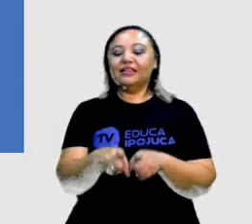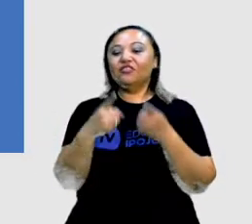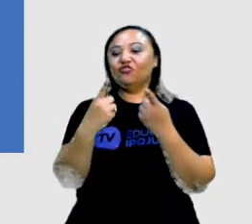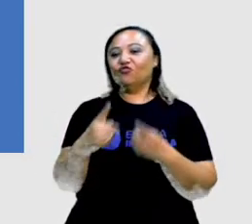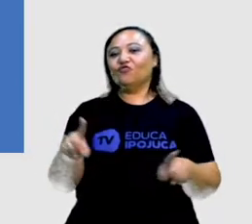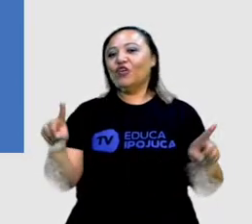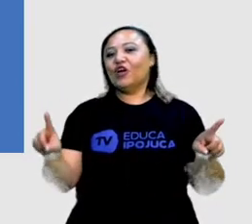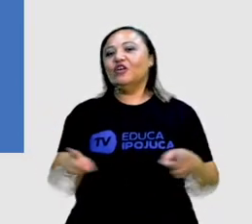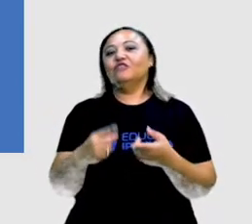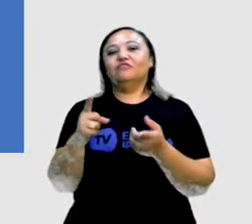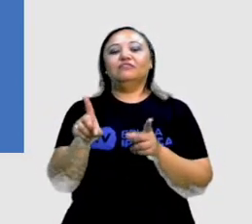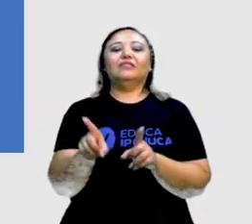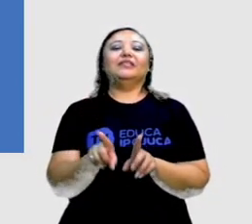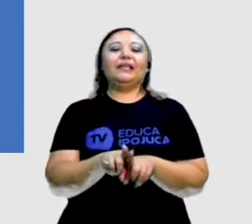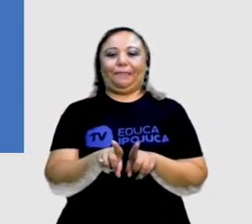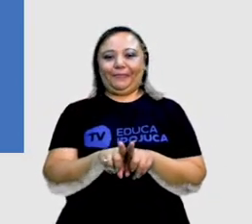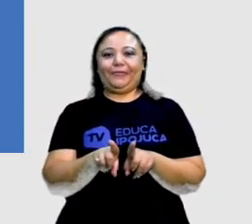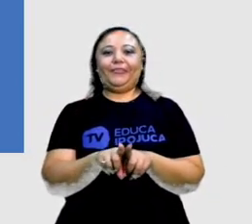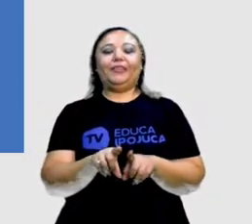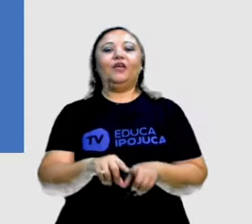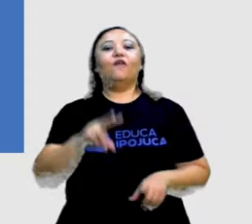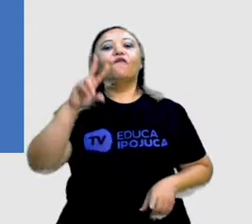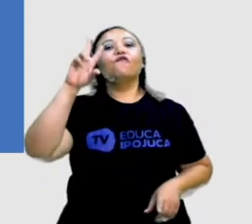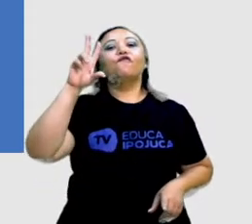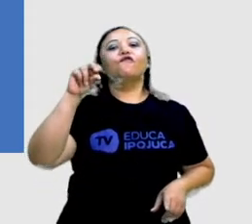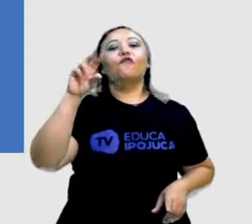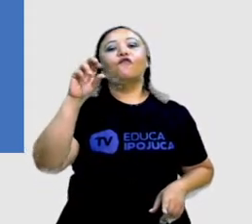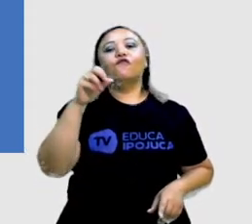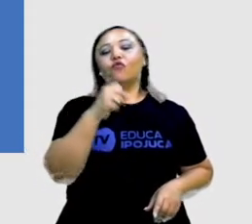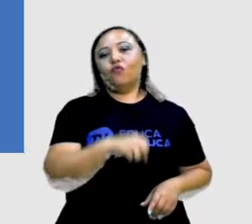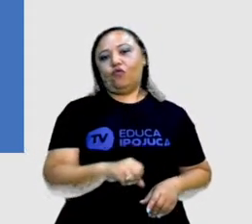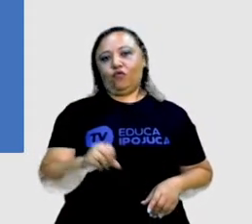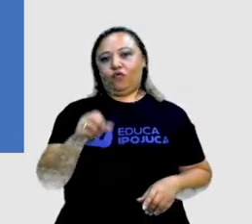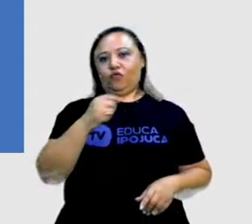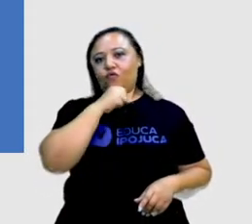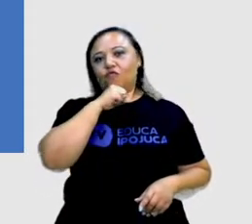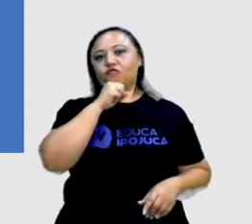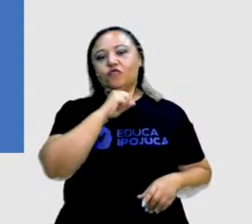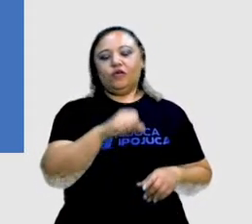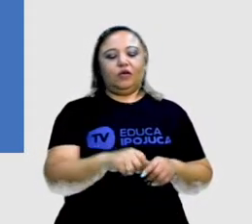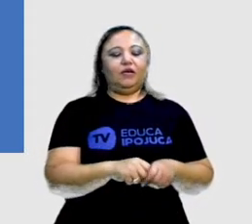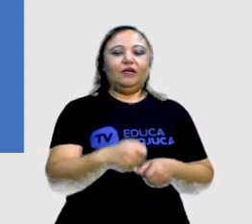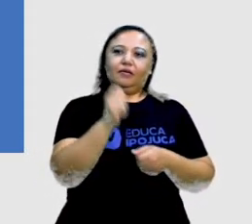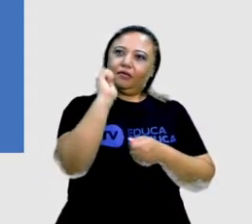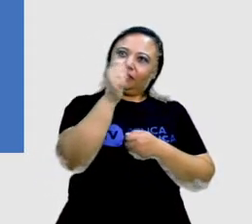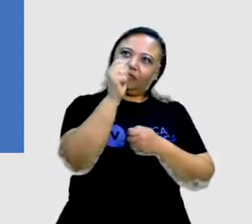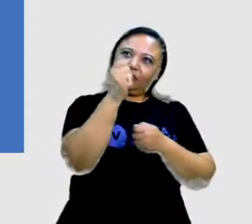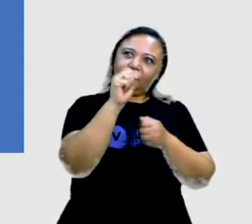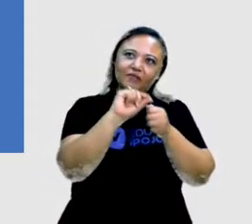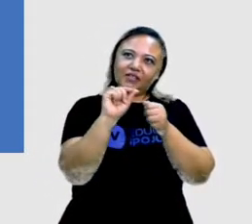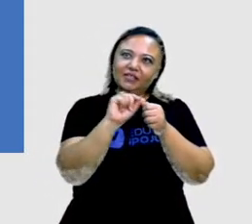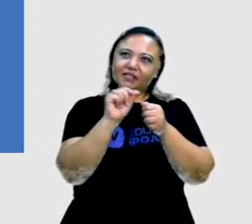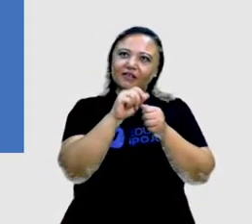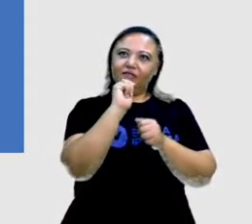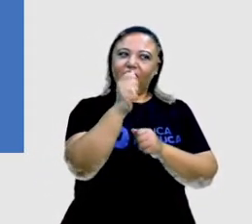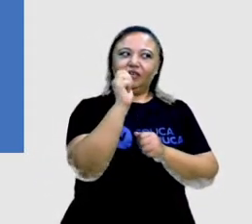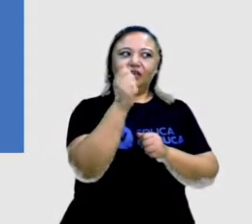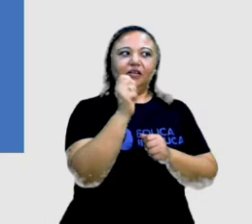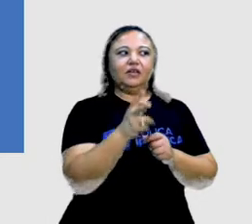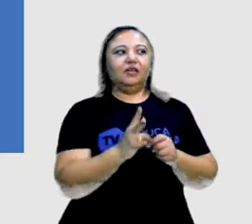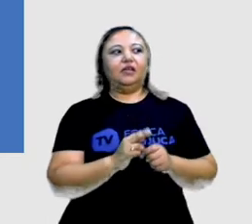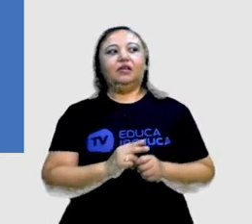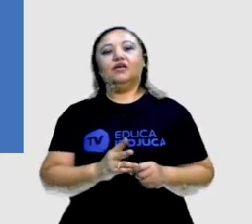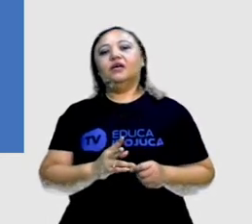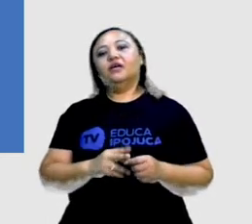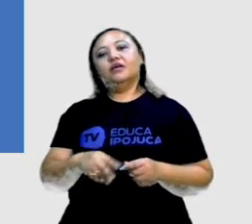surpresa do dia, o vovô faria pipas para as crianças. Depois do churrasco, o vovô sentou rodeado dos